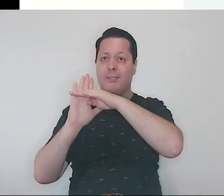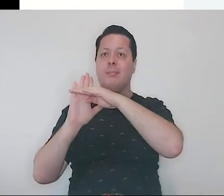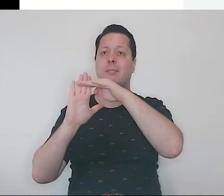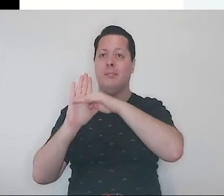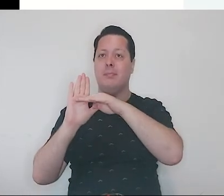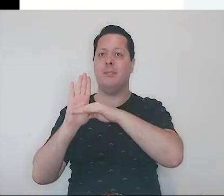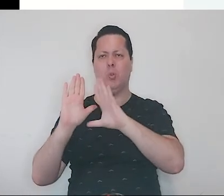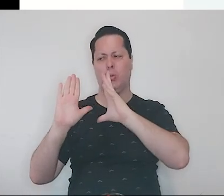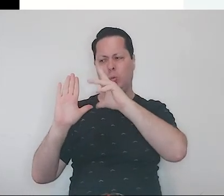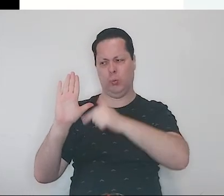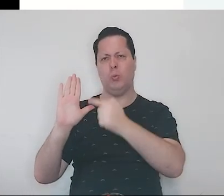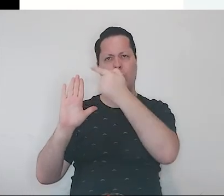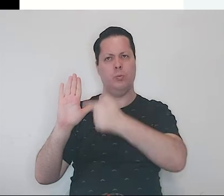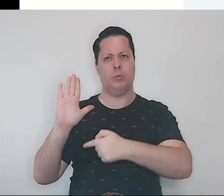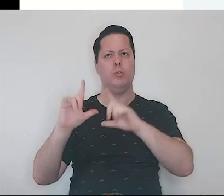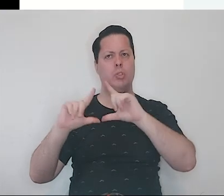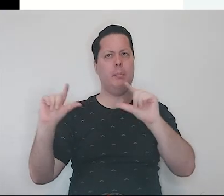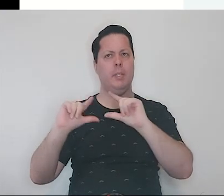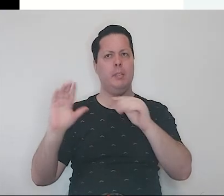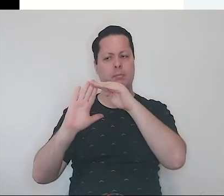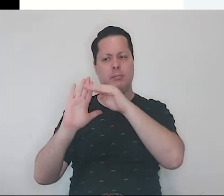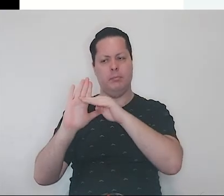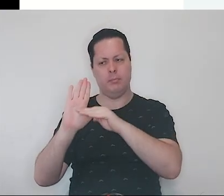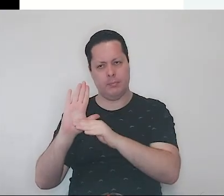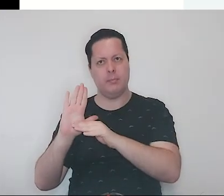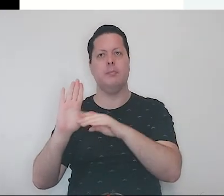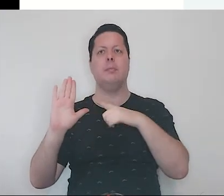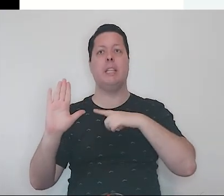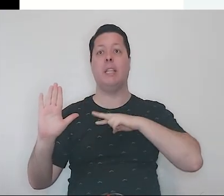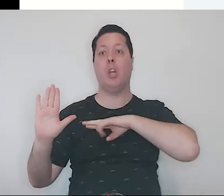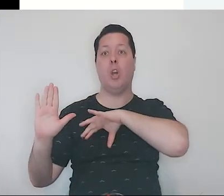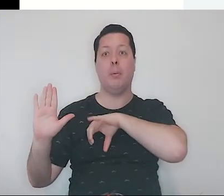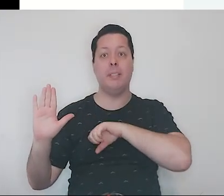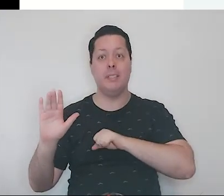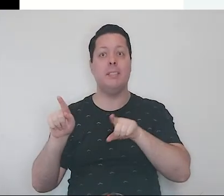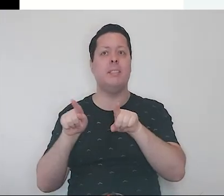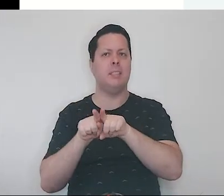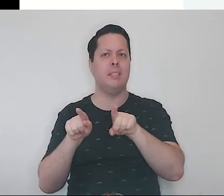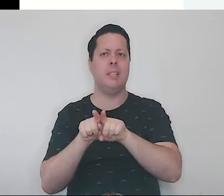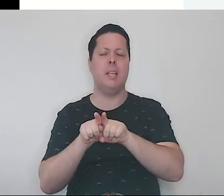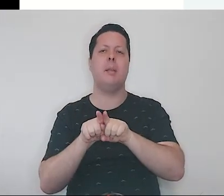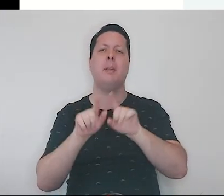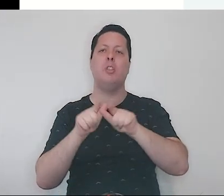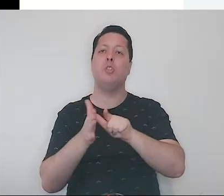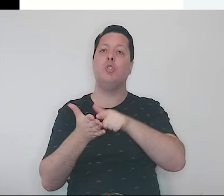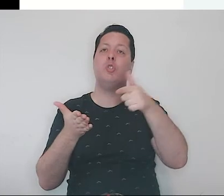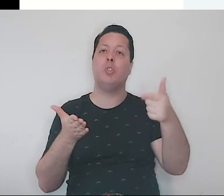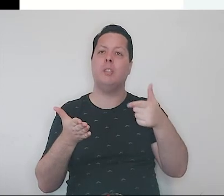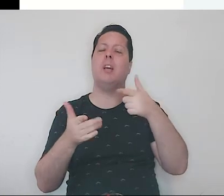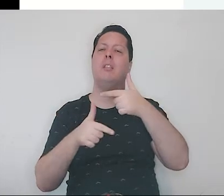aliás, todos são japoneses, Kan Kikuchi, romancista, dramaturgo, jornalista e editor,